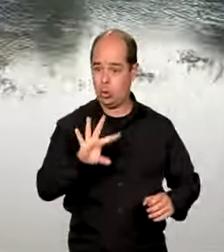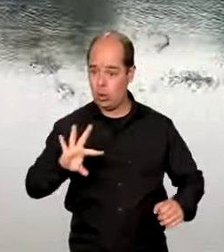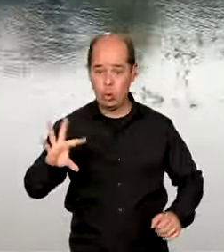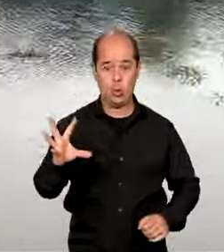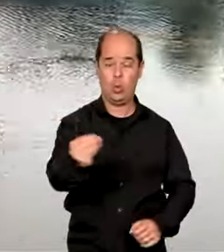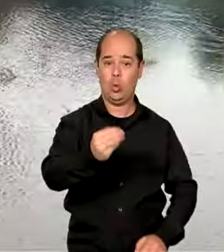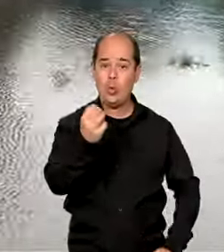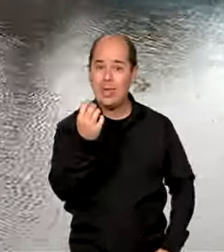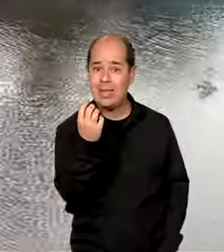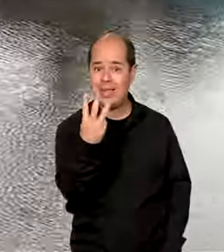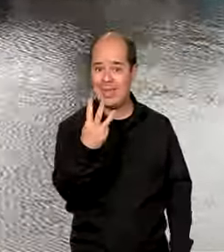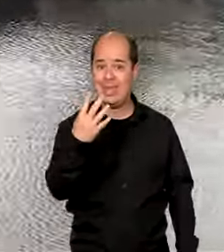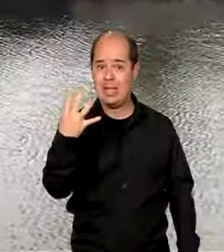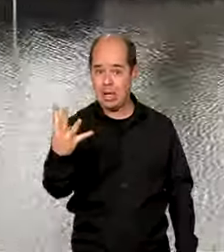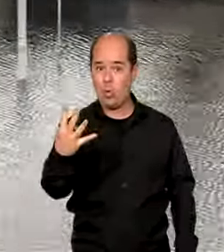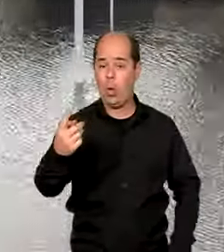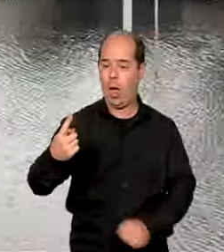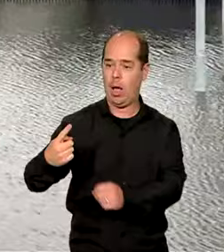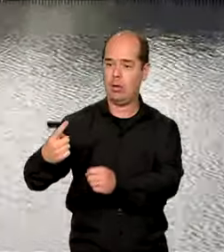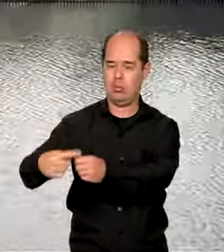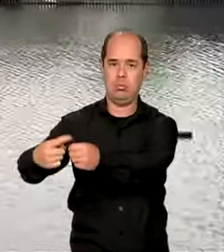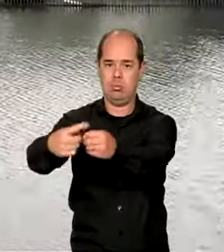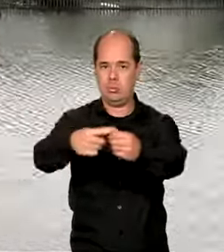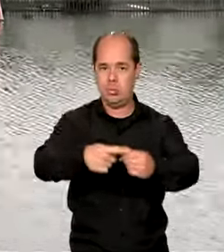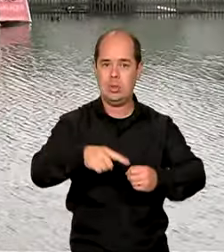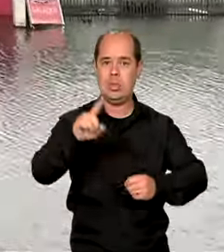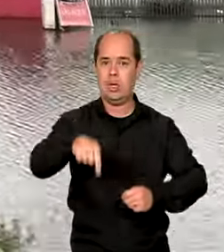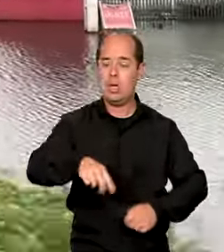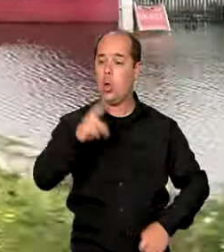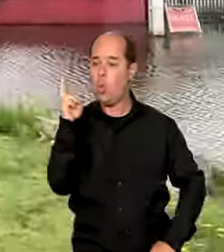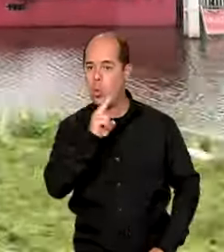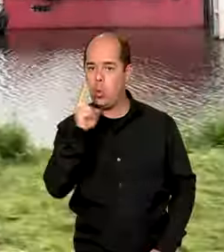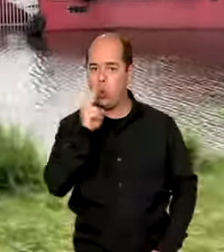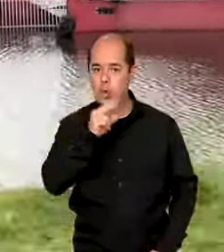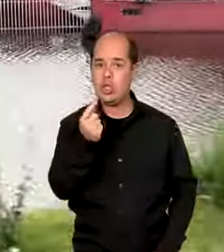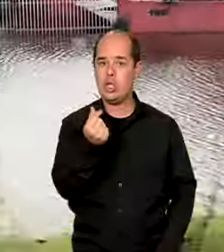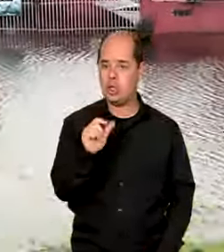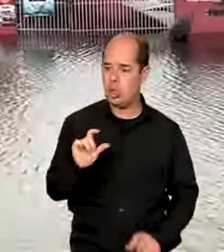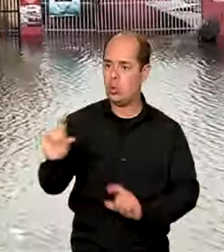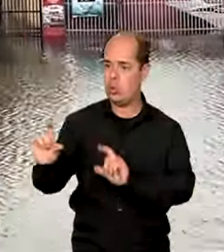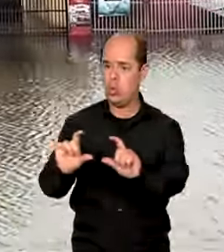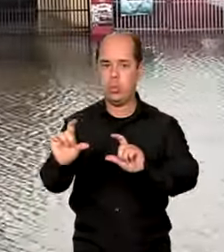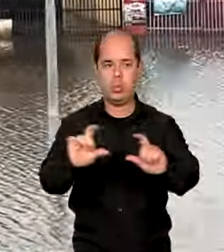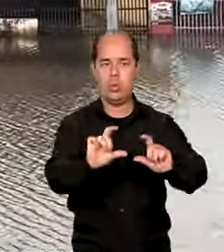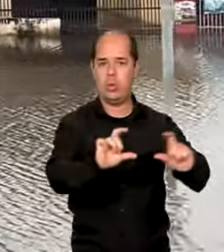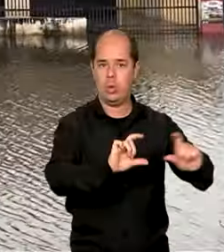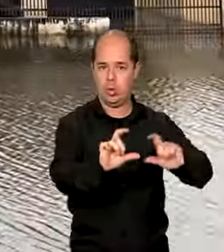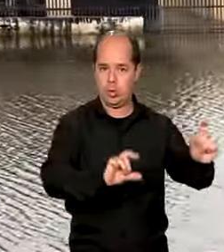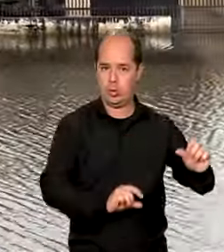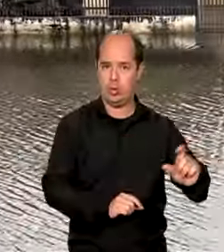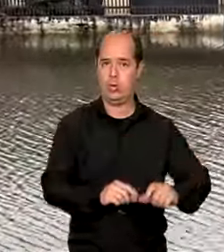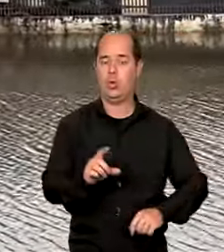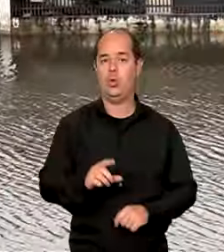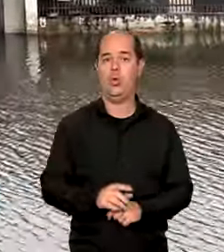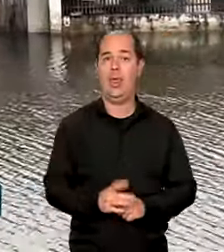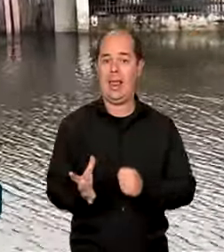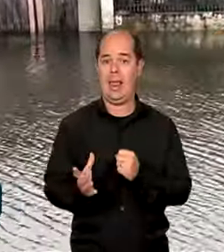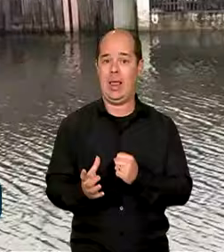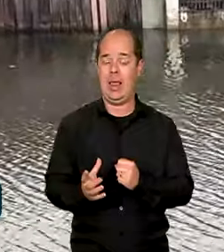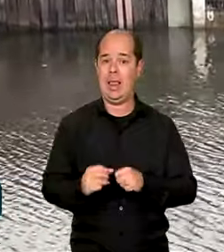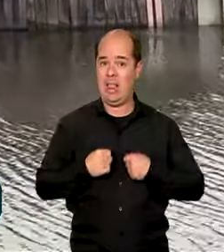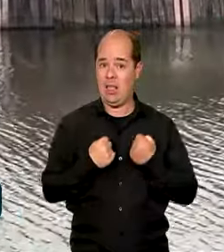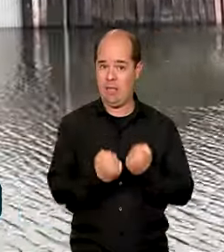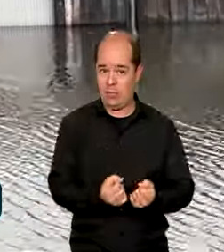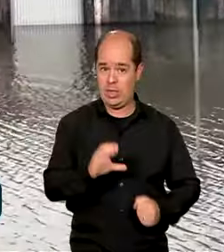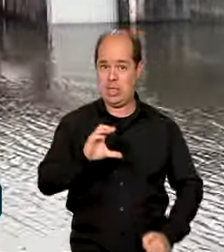emergências e calamidades, que vão poder receber ajuda. Segundo dados da Defesa Civil Estadual, 70 municípios